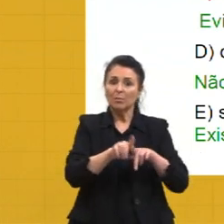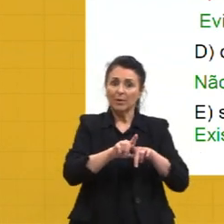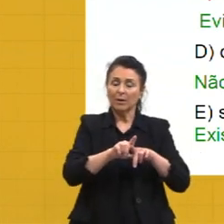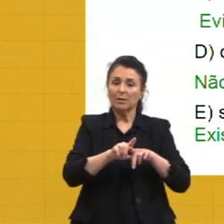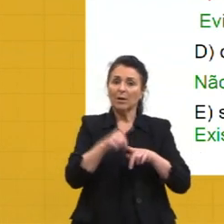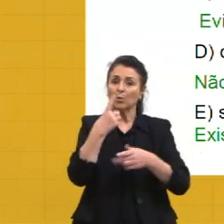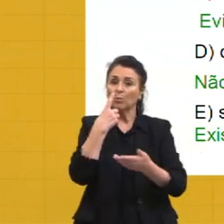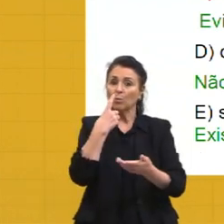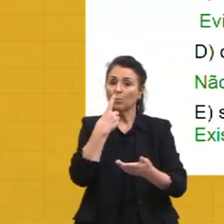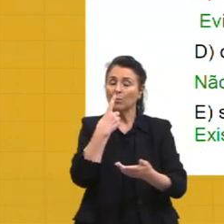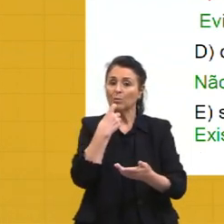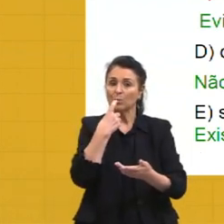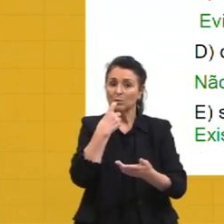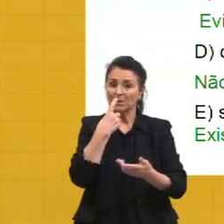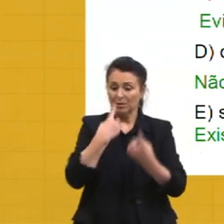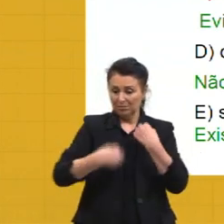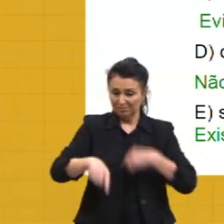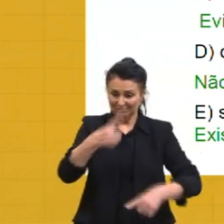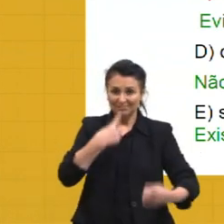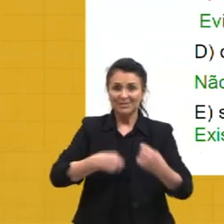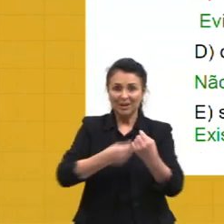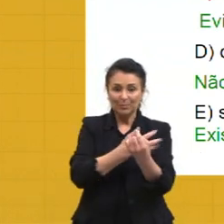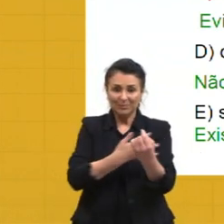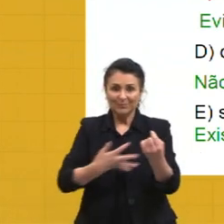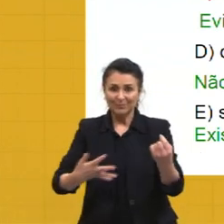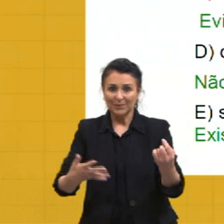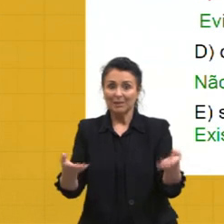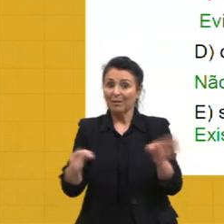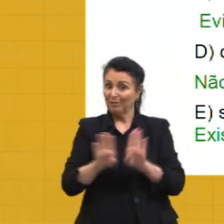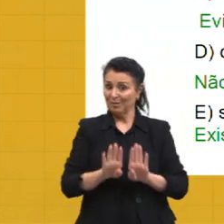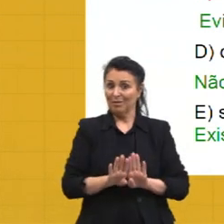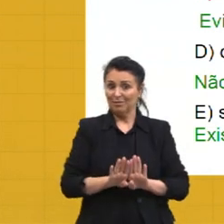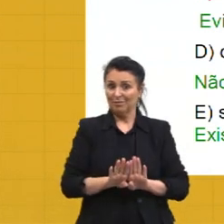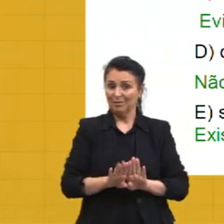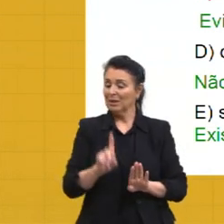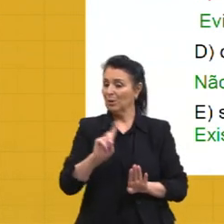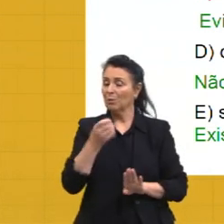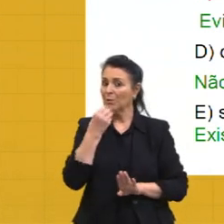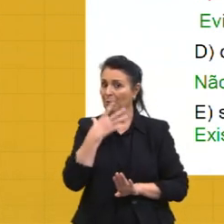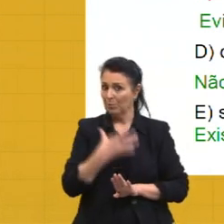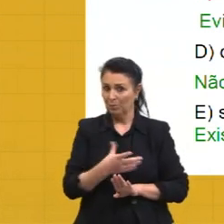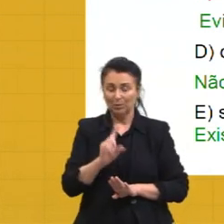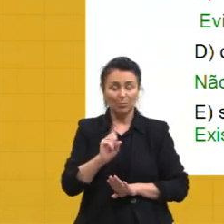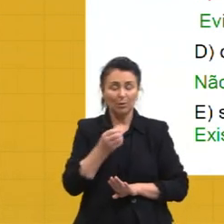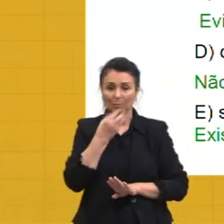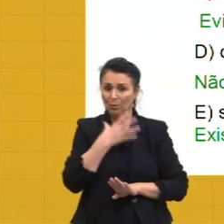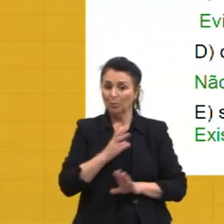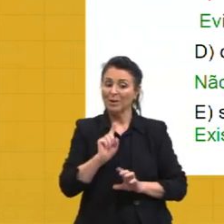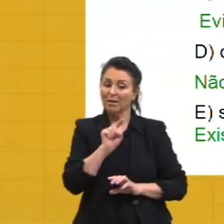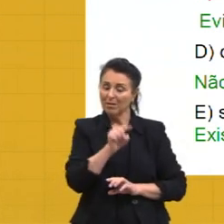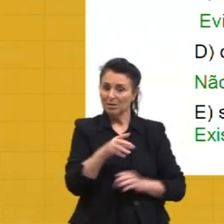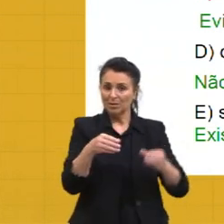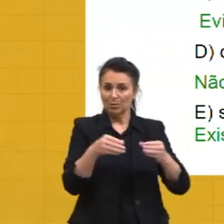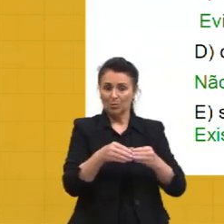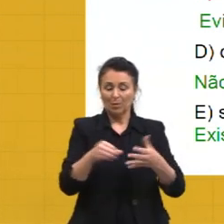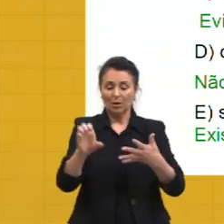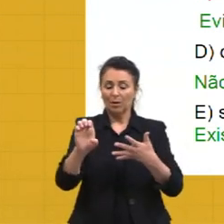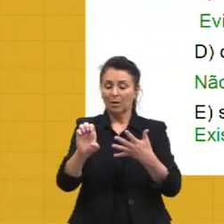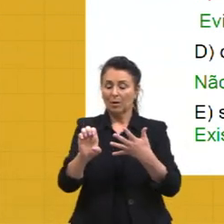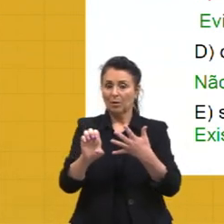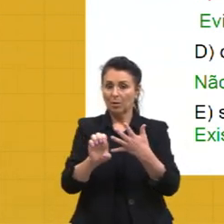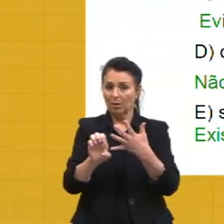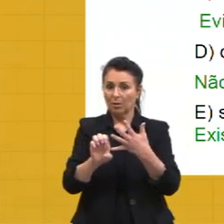fechada. Então, não é vantajoso para eles. Não seria vantajoso. Letra E está